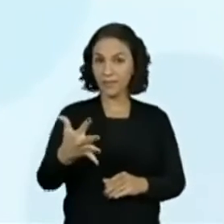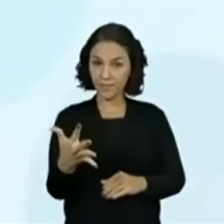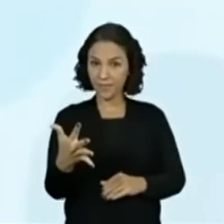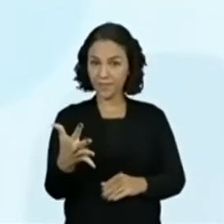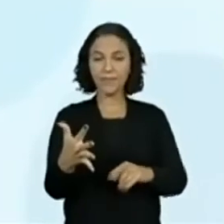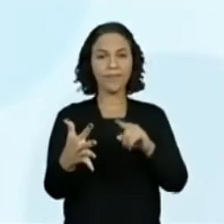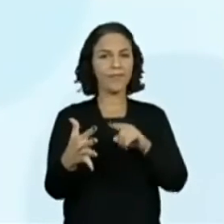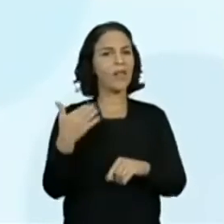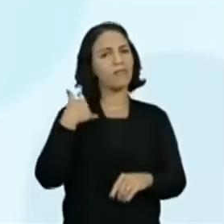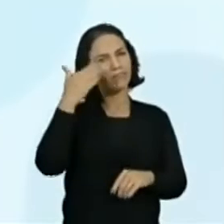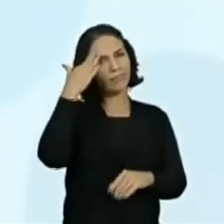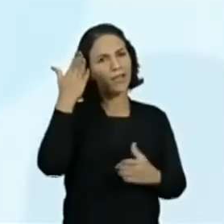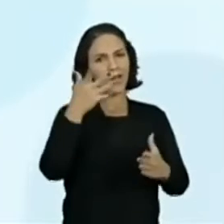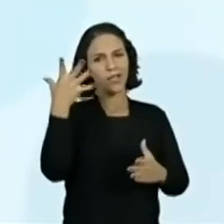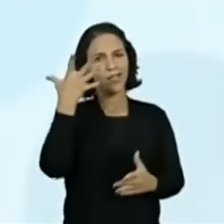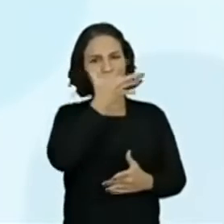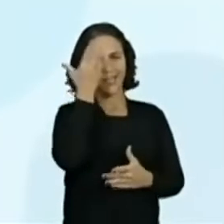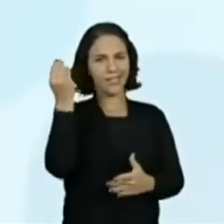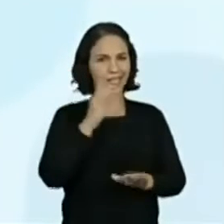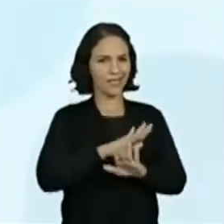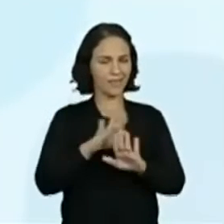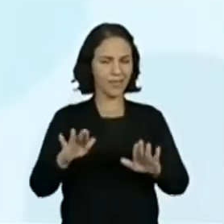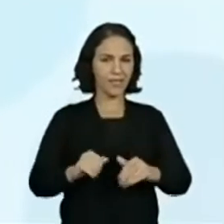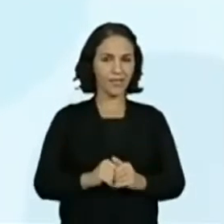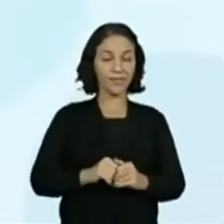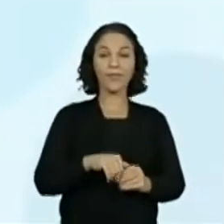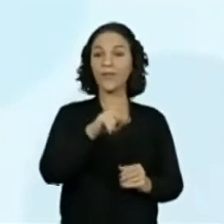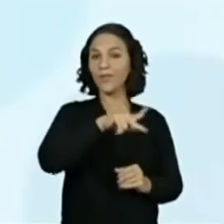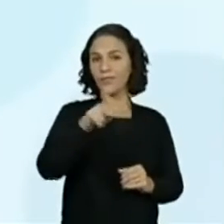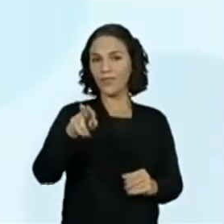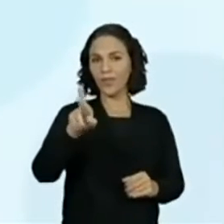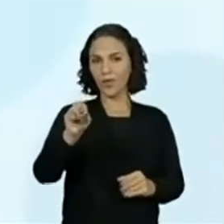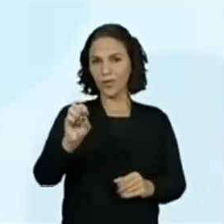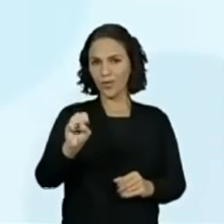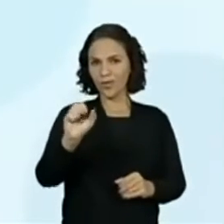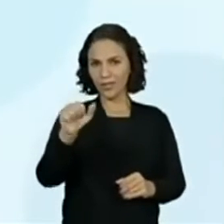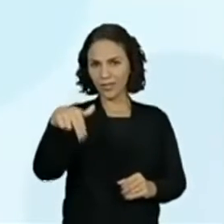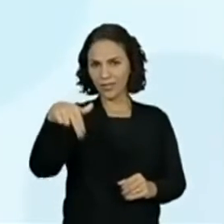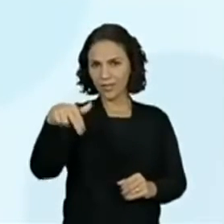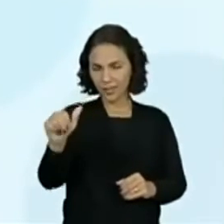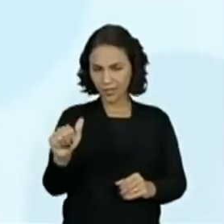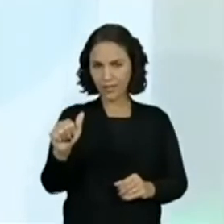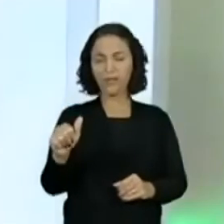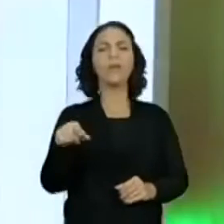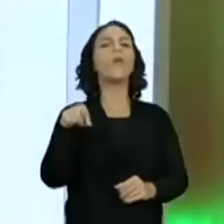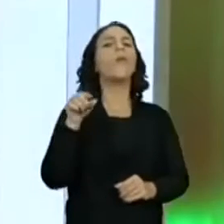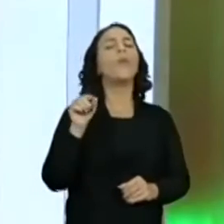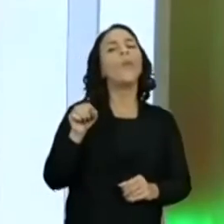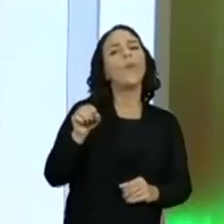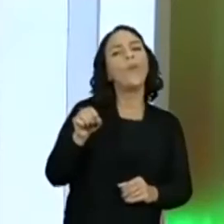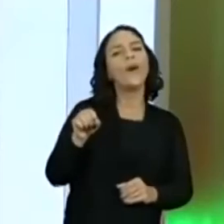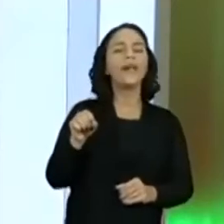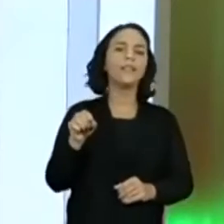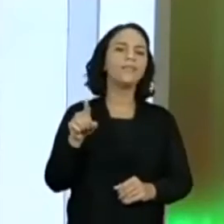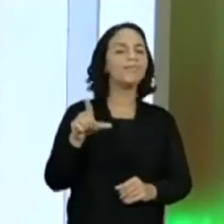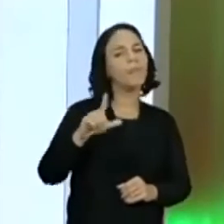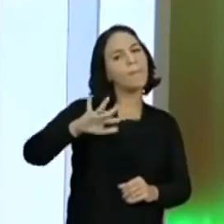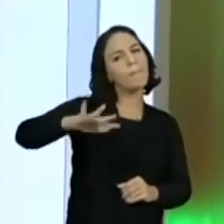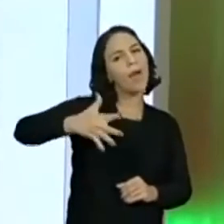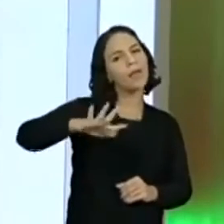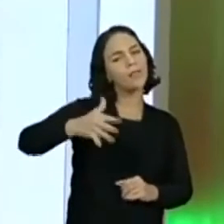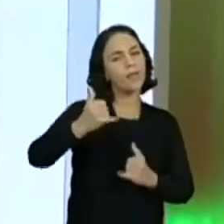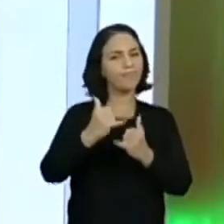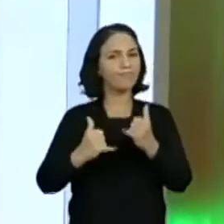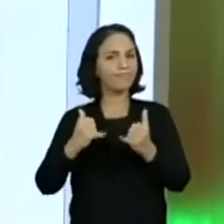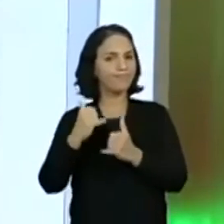não vão esquecer essa palavra. A professora Rosana colocou que estimar é você falar alguma coisa por aproximação,